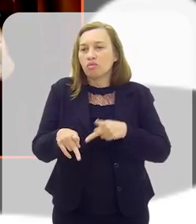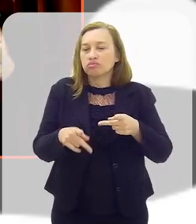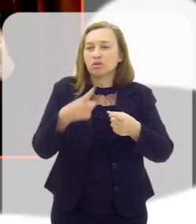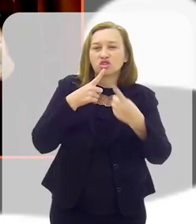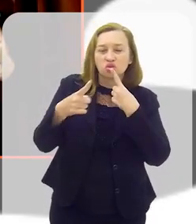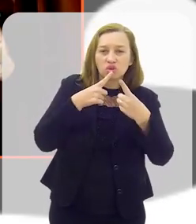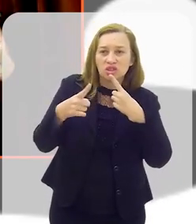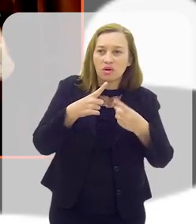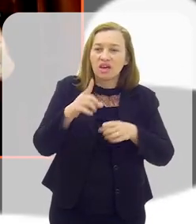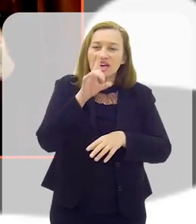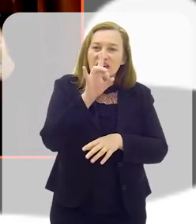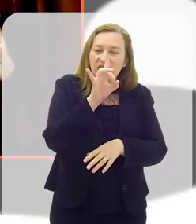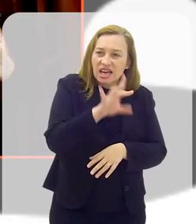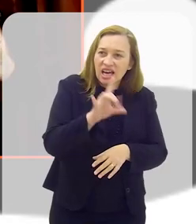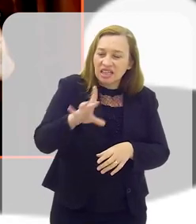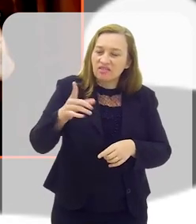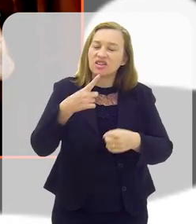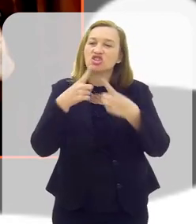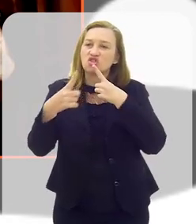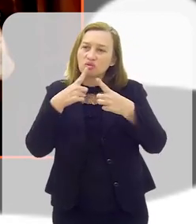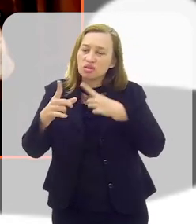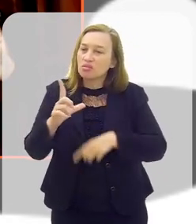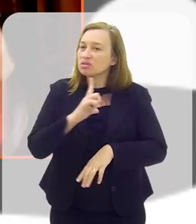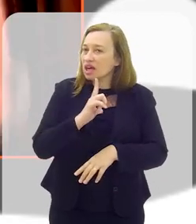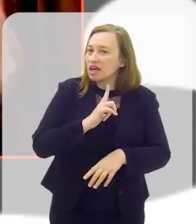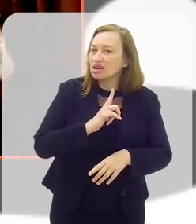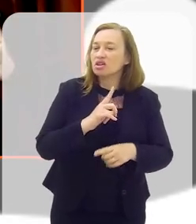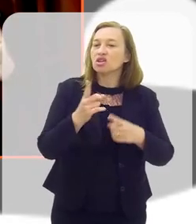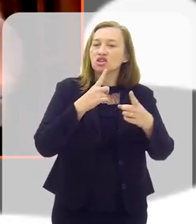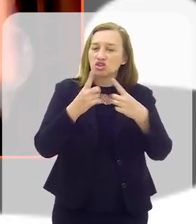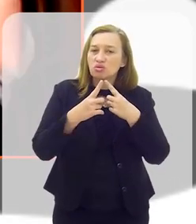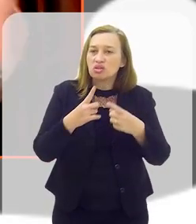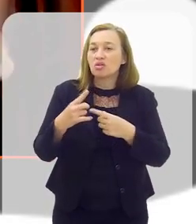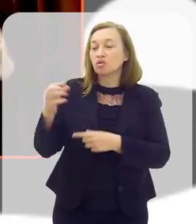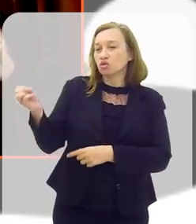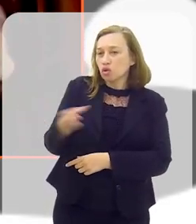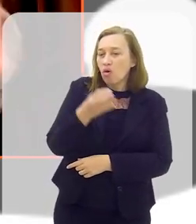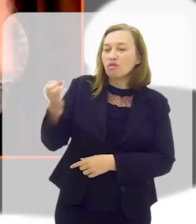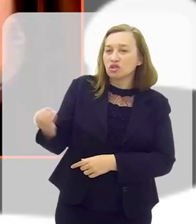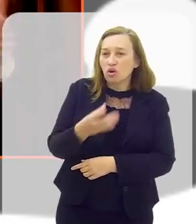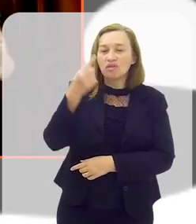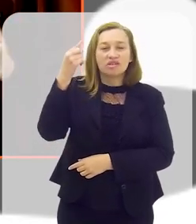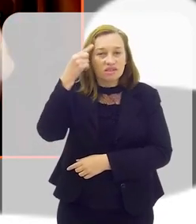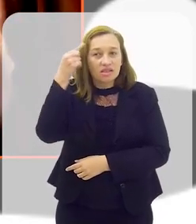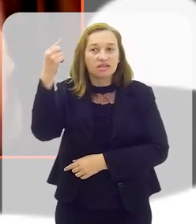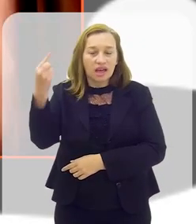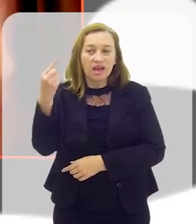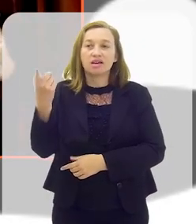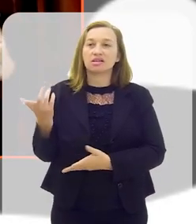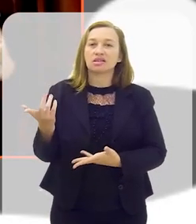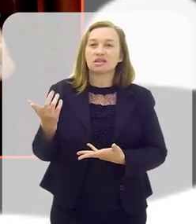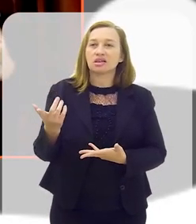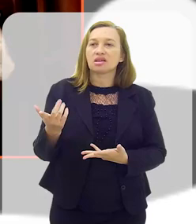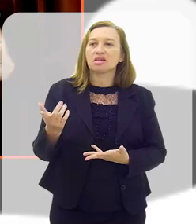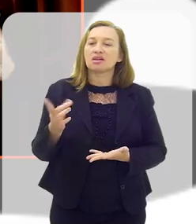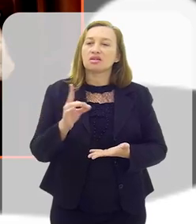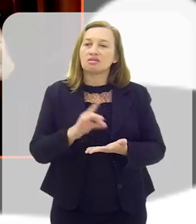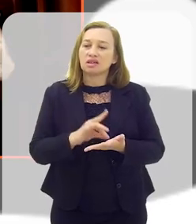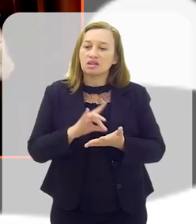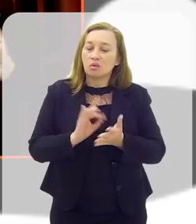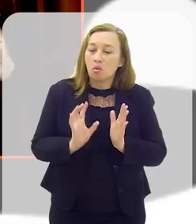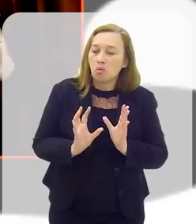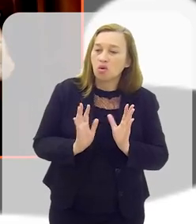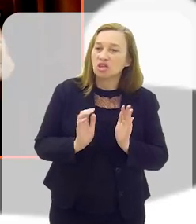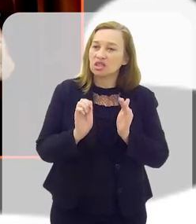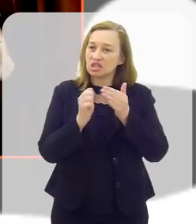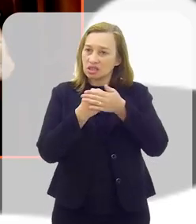discussão. E cada vez que você gera essa discussão, você gera novas ideias que circulam por ali, como se fosse uma verdadeira